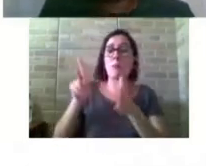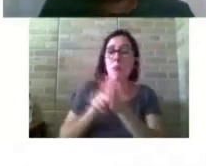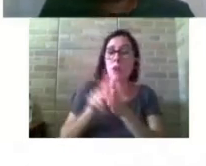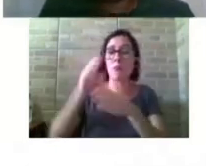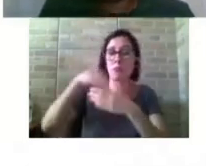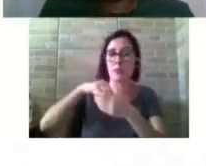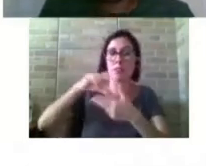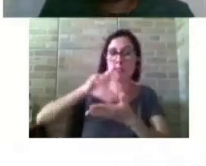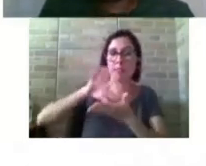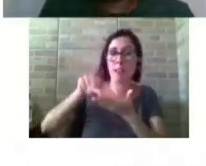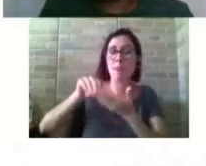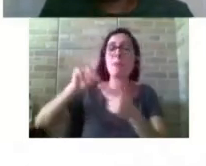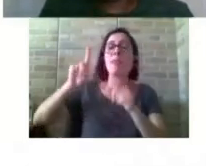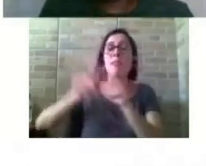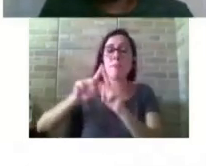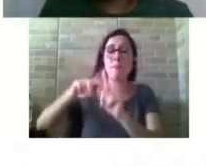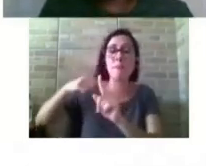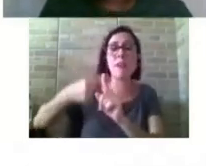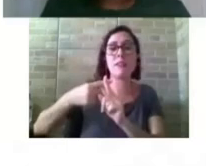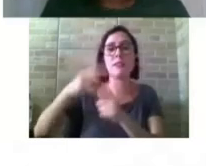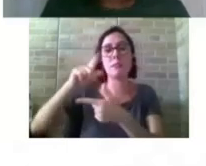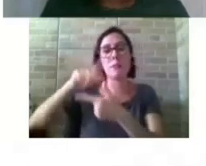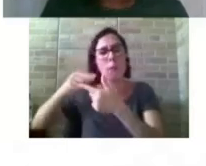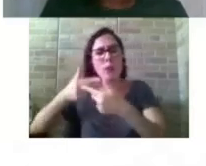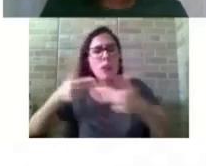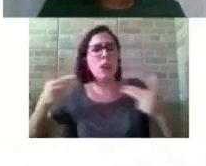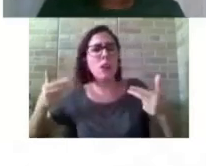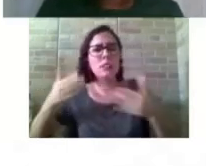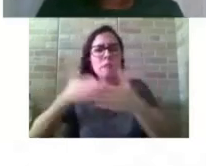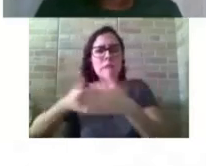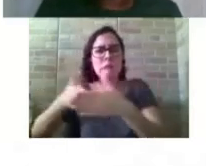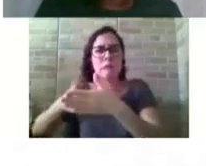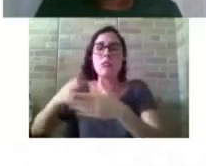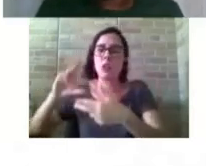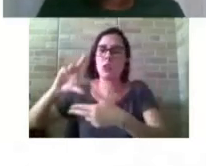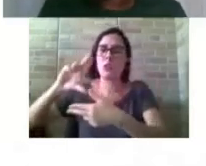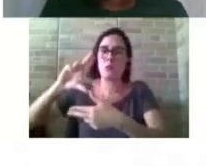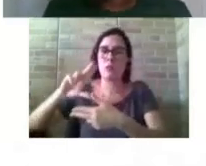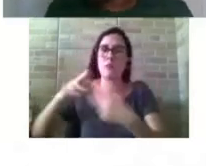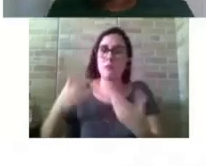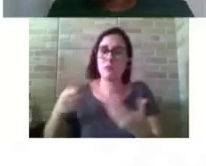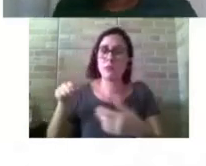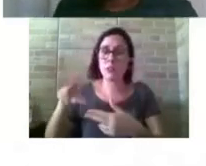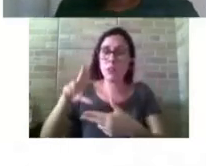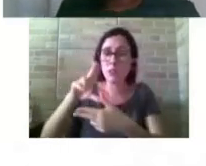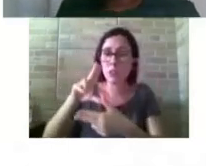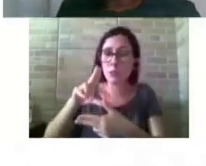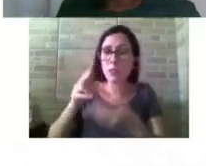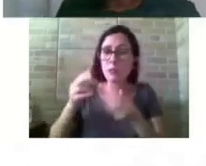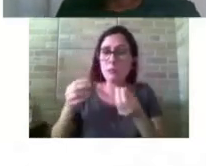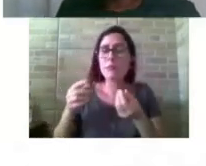Então, além de ter uma universidade mais inclusiva,